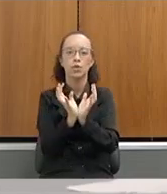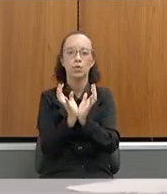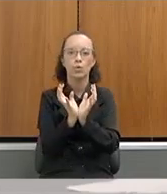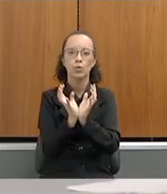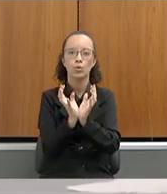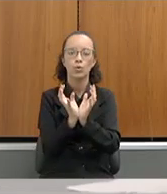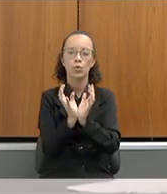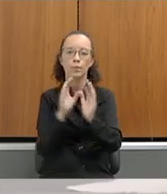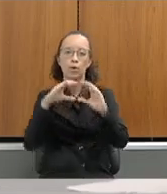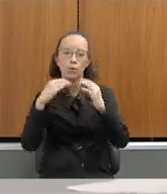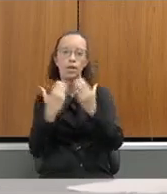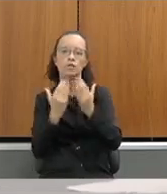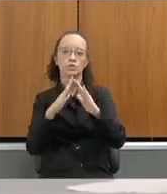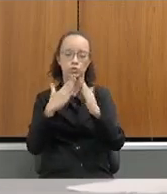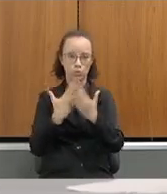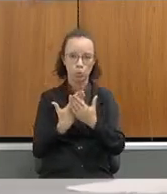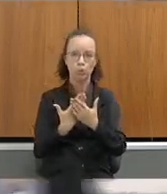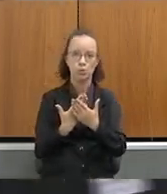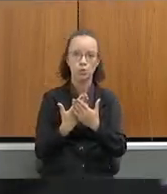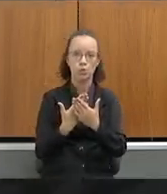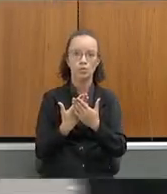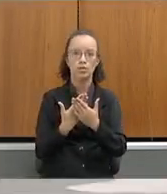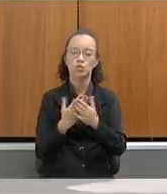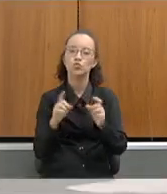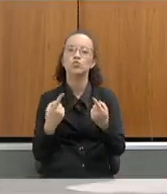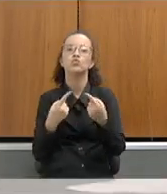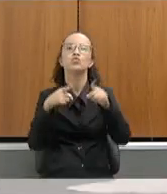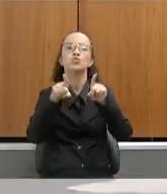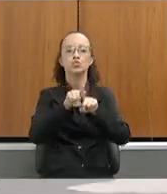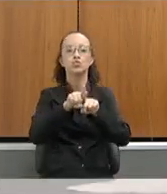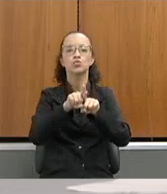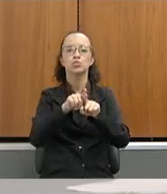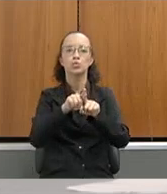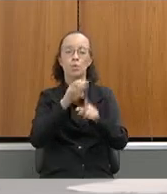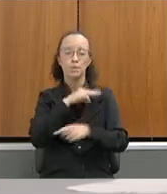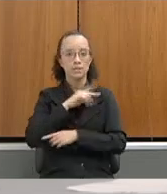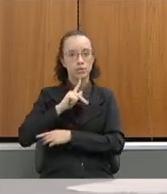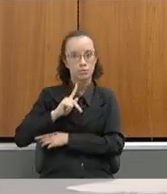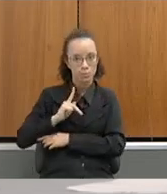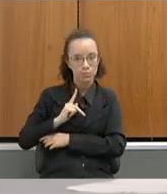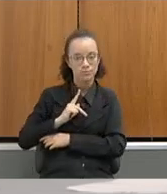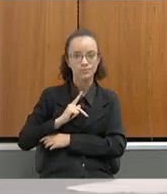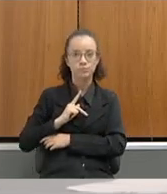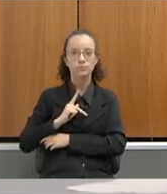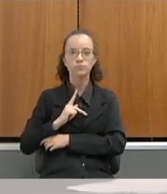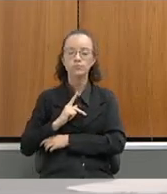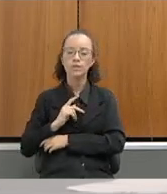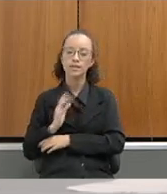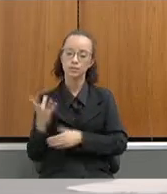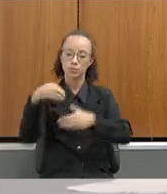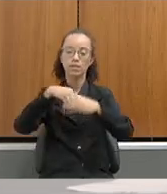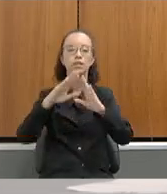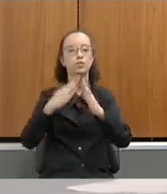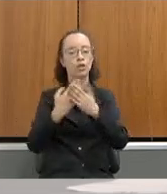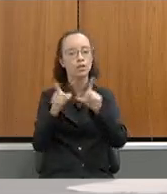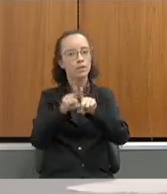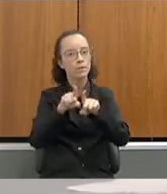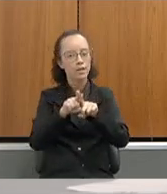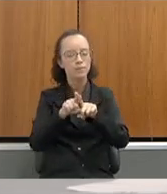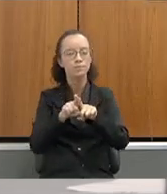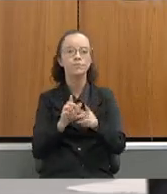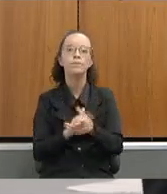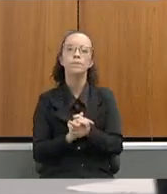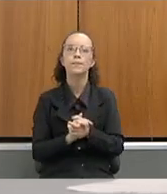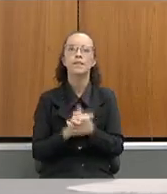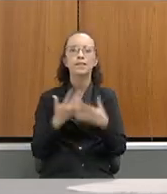escolares, que é junto com a Universidade Federal e o Ministério Público, que também atua nas nossas escolas. O principal ponto para